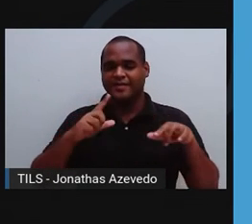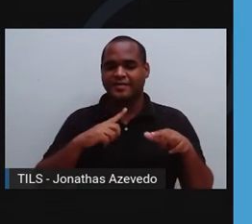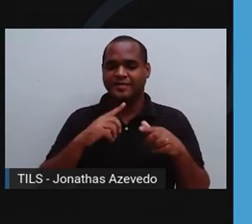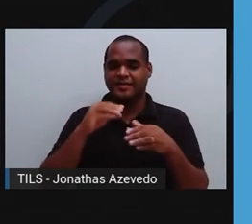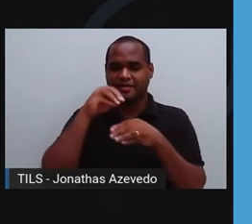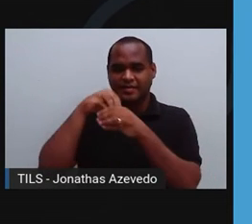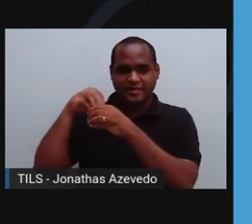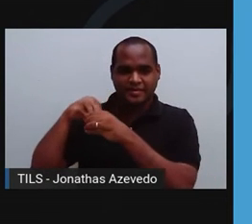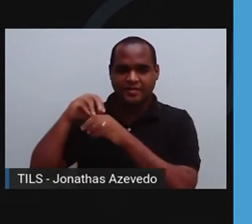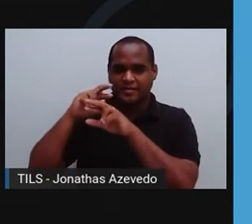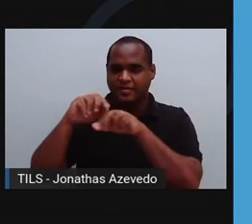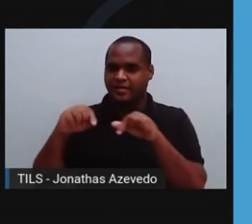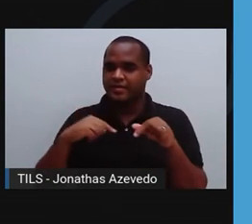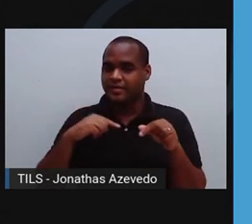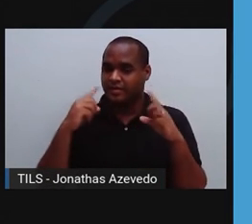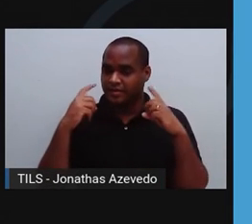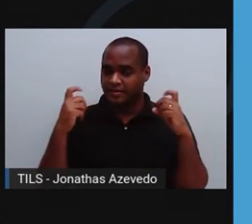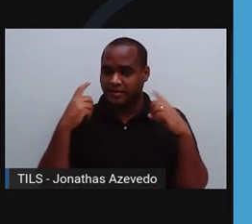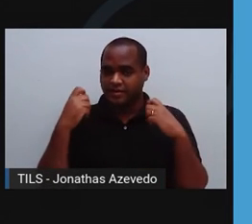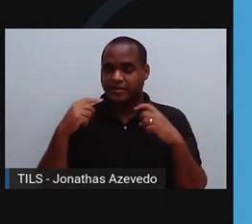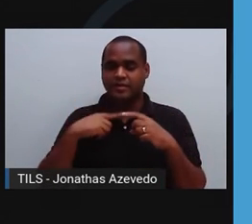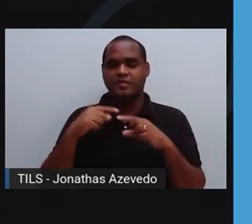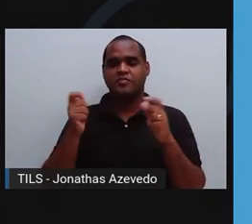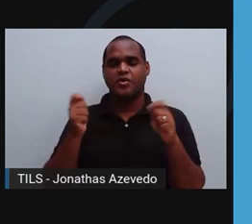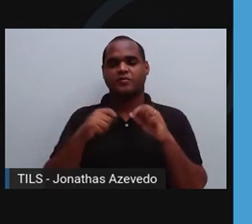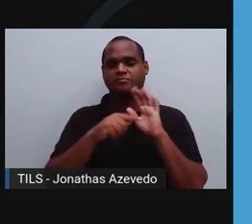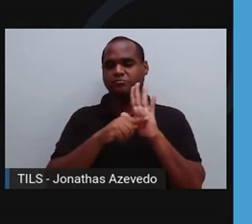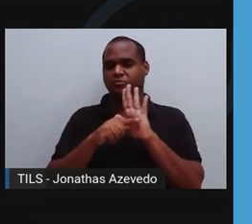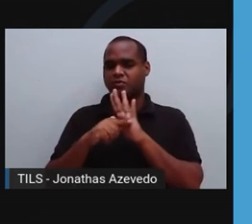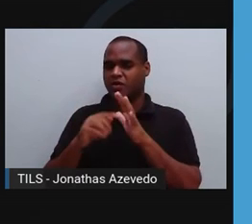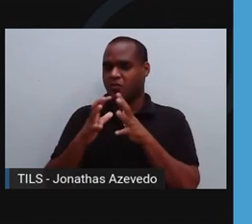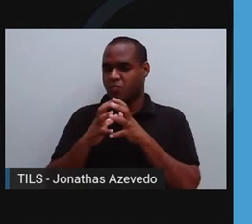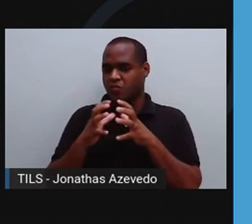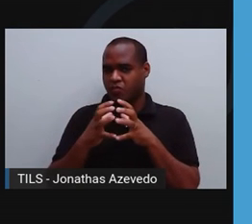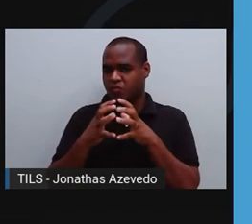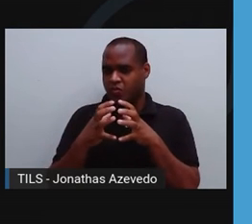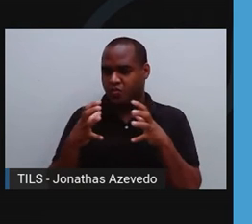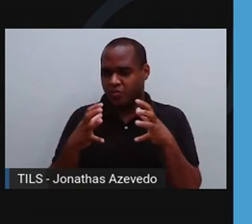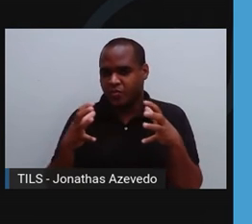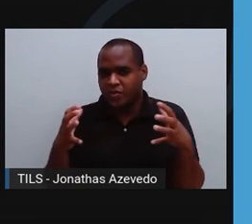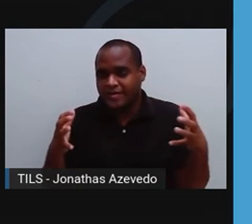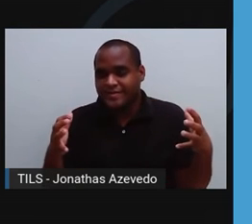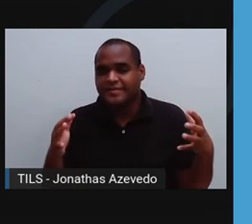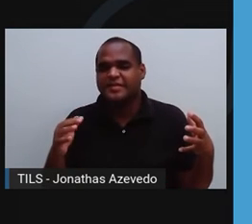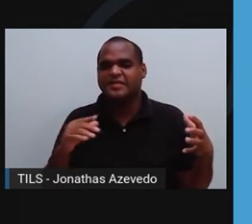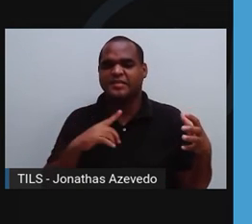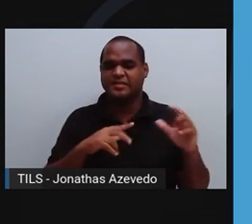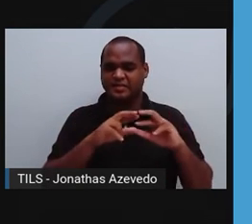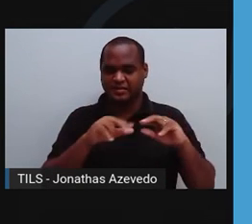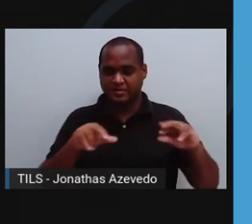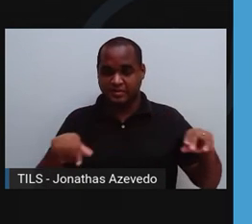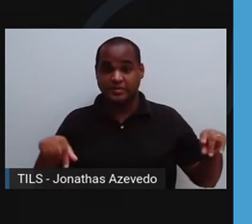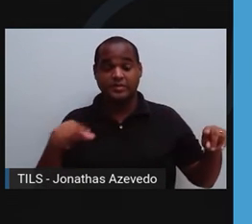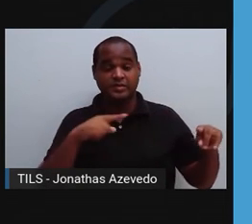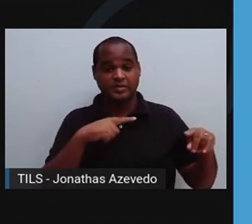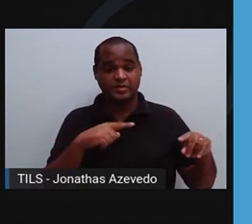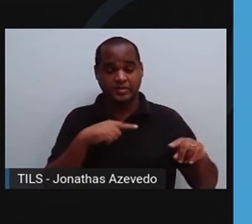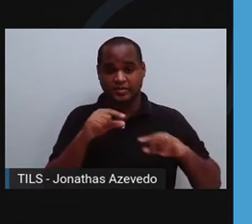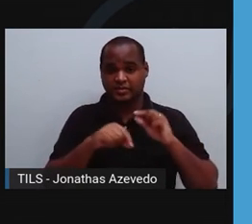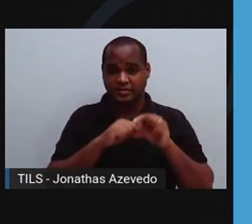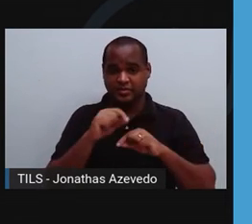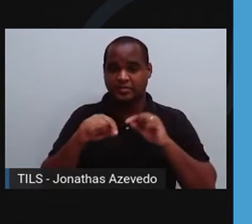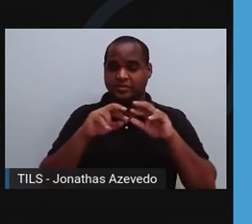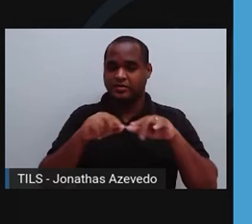quantidade de células de defesa naquela região acaba inchando, o que a gente chama de íngua. Quando você tem uma íngua, por exemplo, é